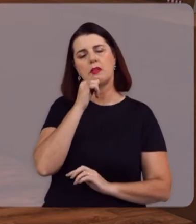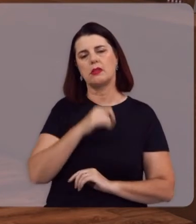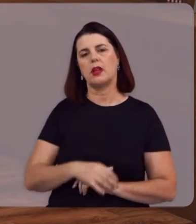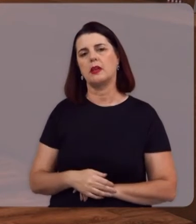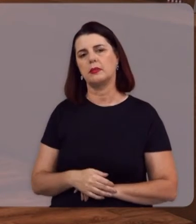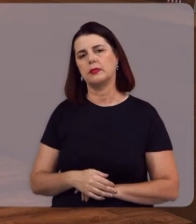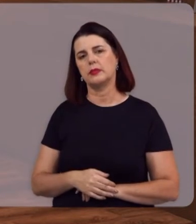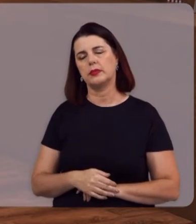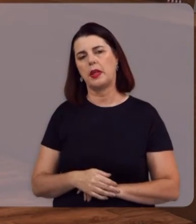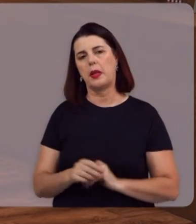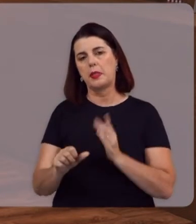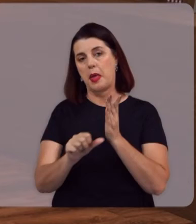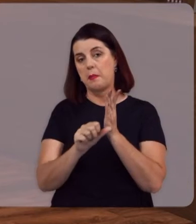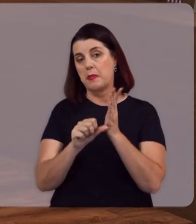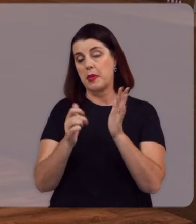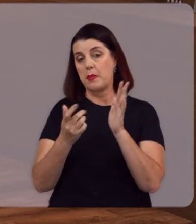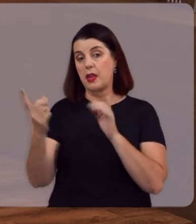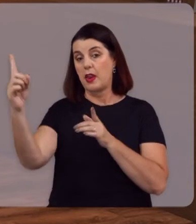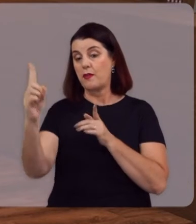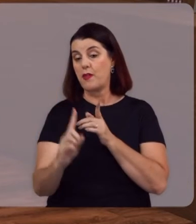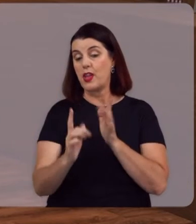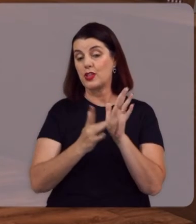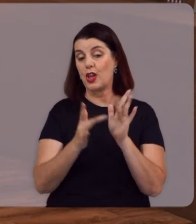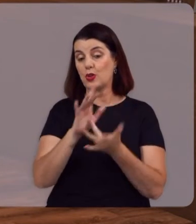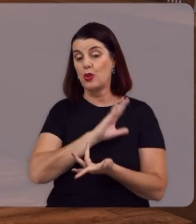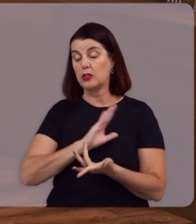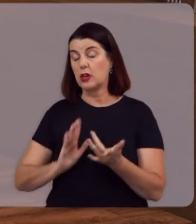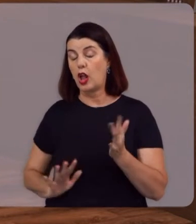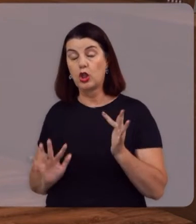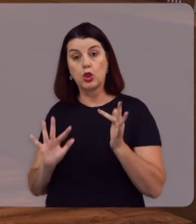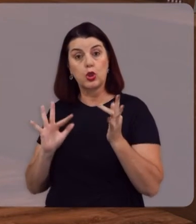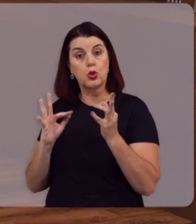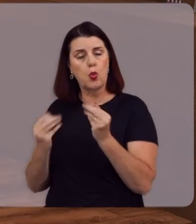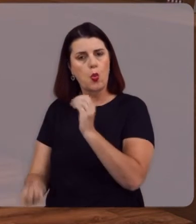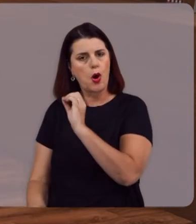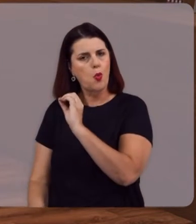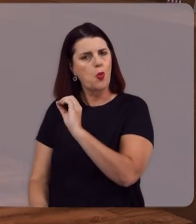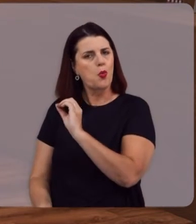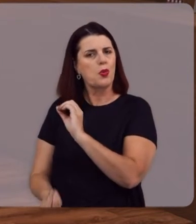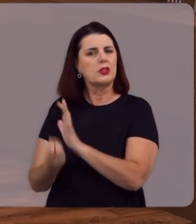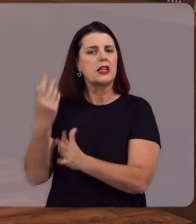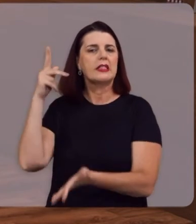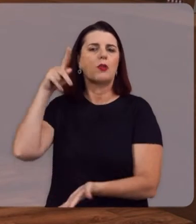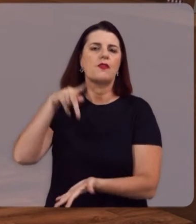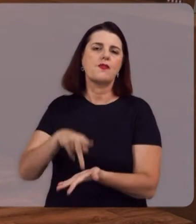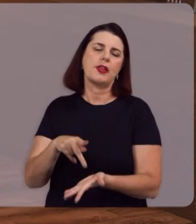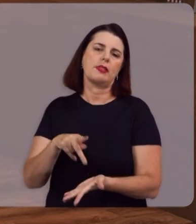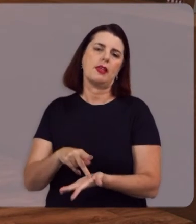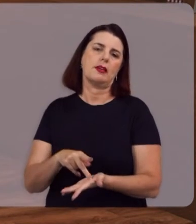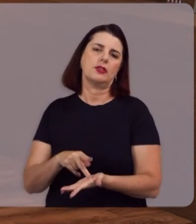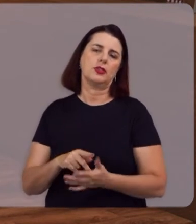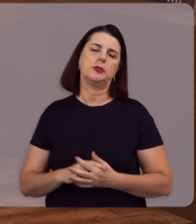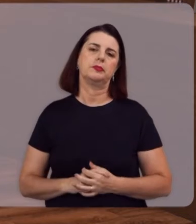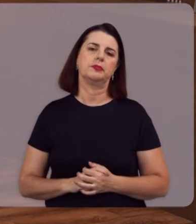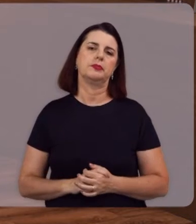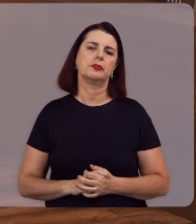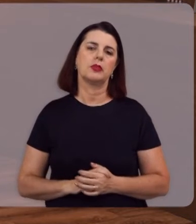Acerca da primeira Vinda de Cristo Que todas Se cumpriram Literalmente Sem exceção